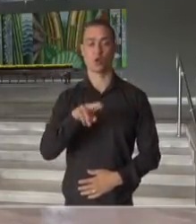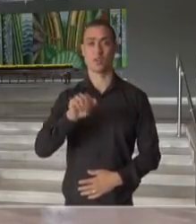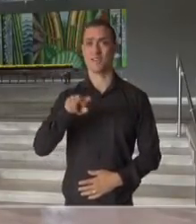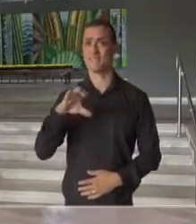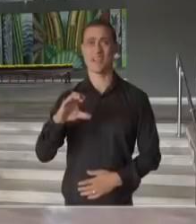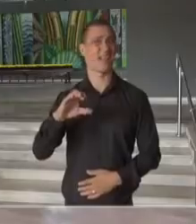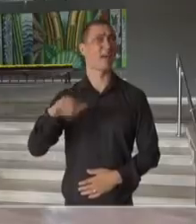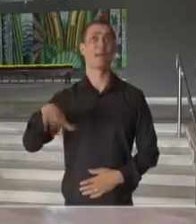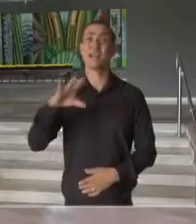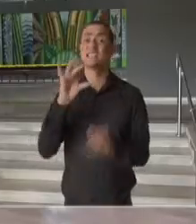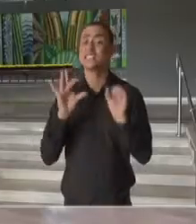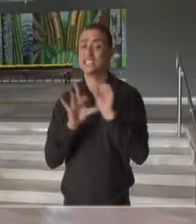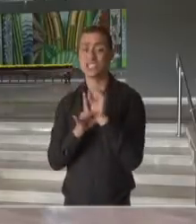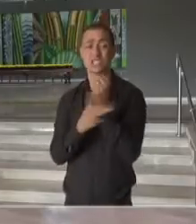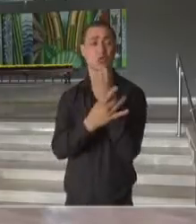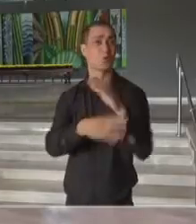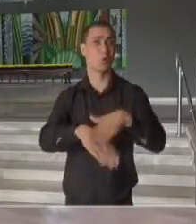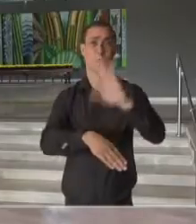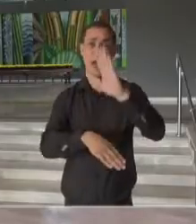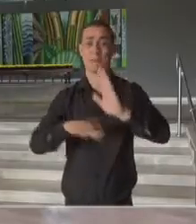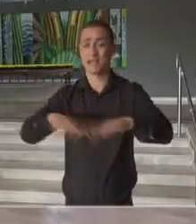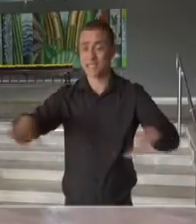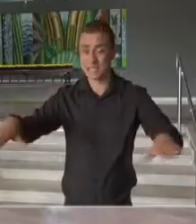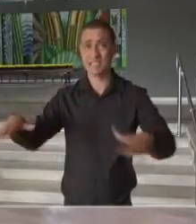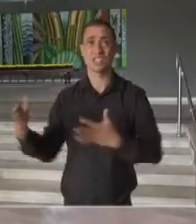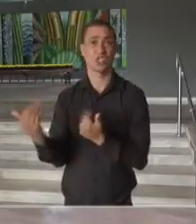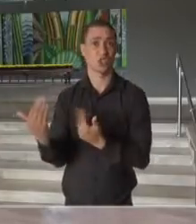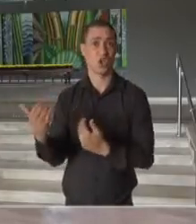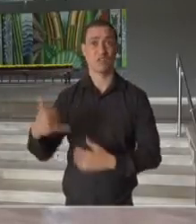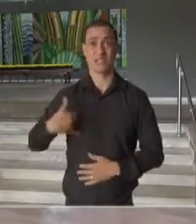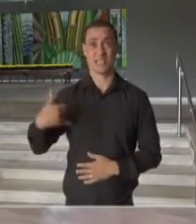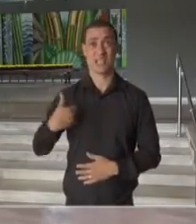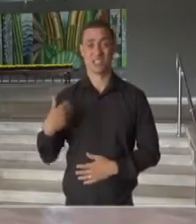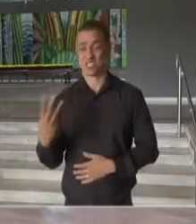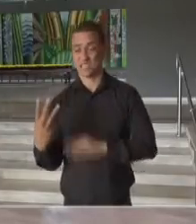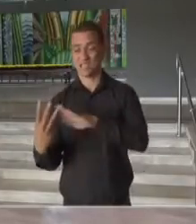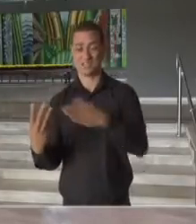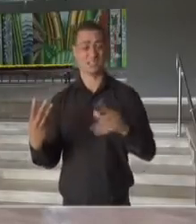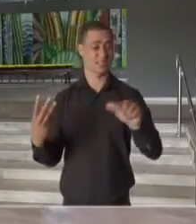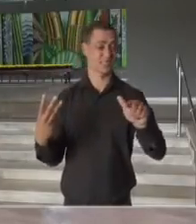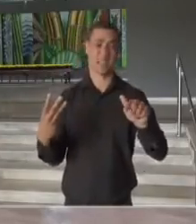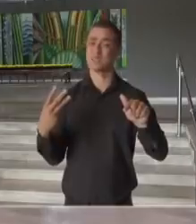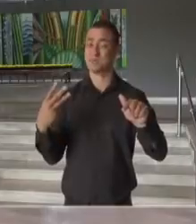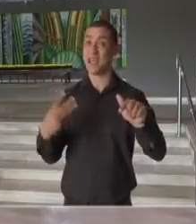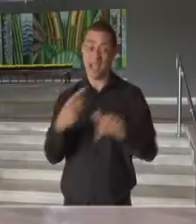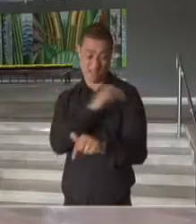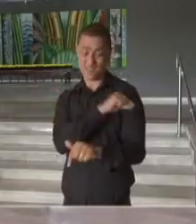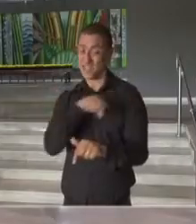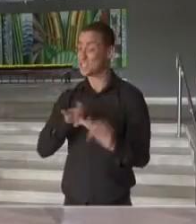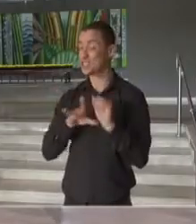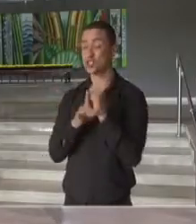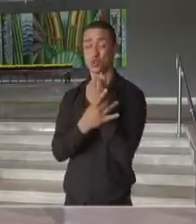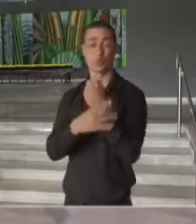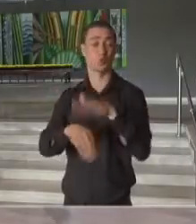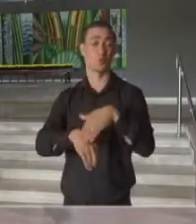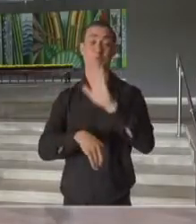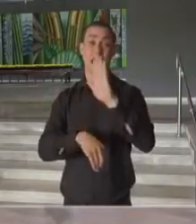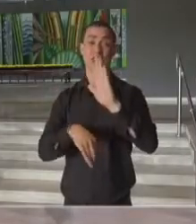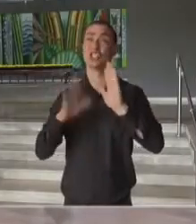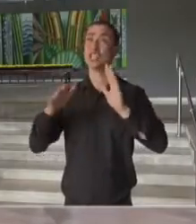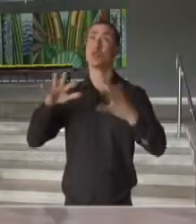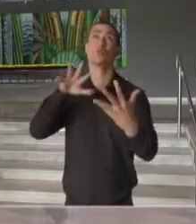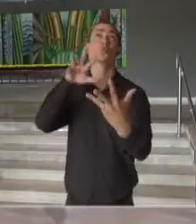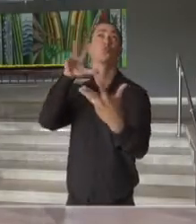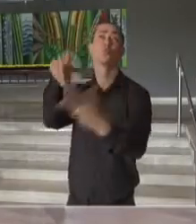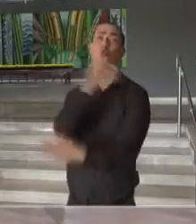uso em crianças e adolescentes, na faixa de 3 a 17 anos. É a vacina que foi mais aplicada